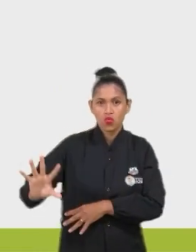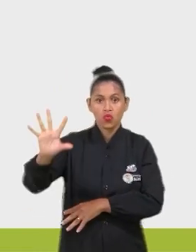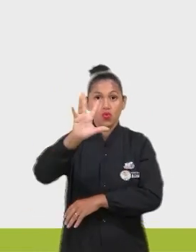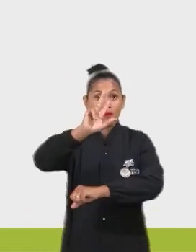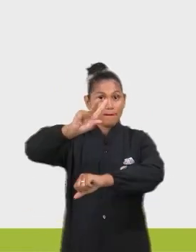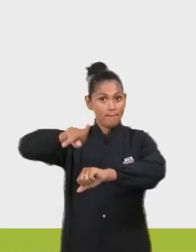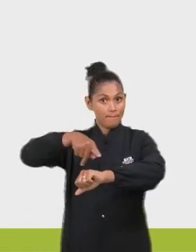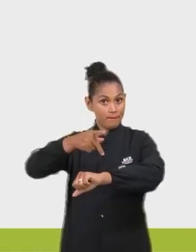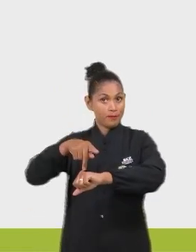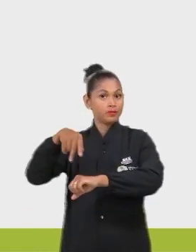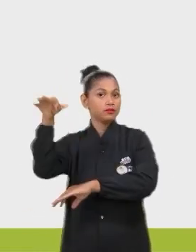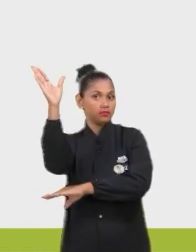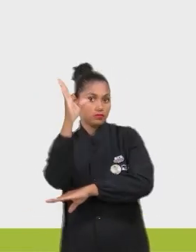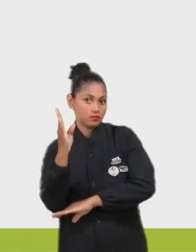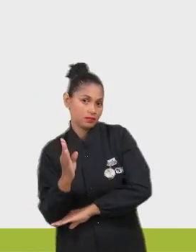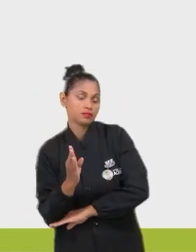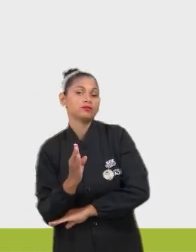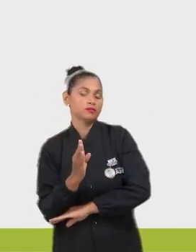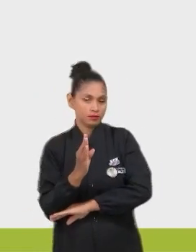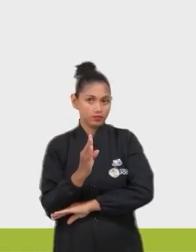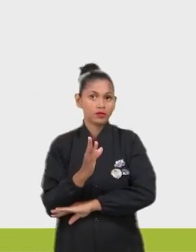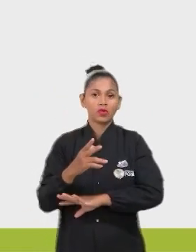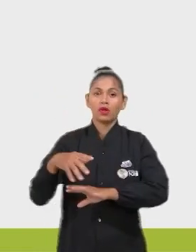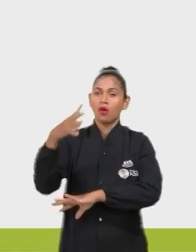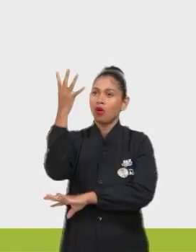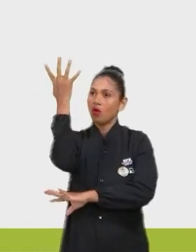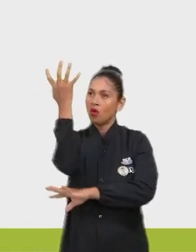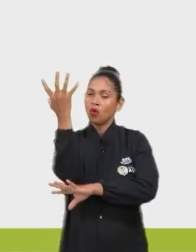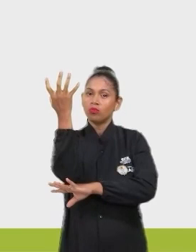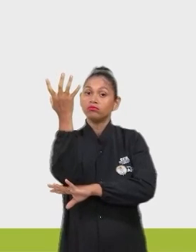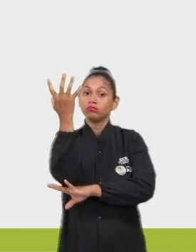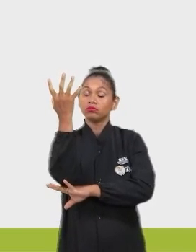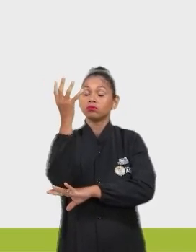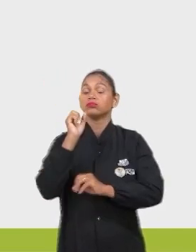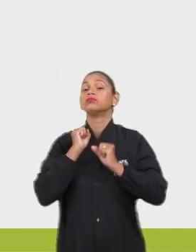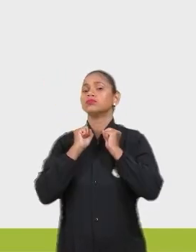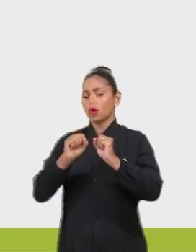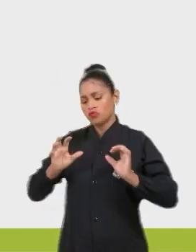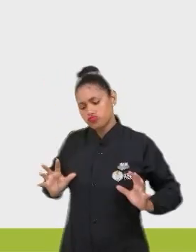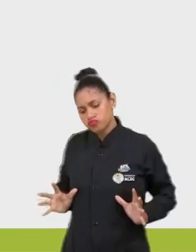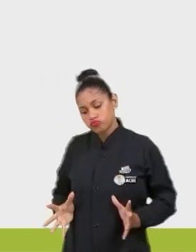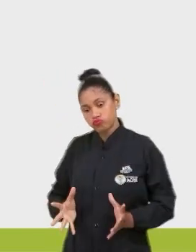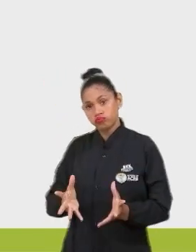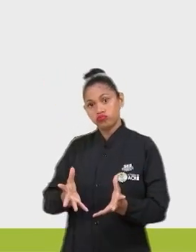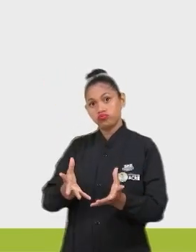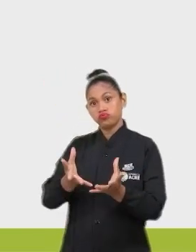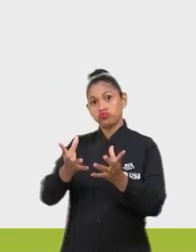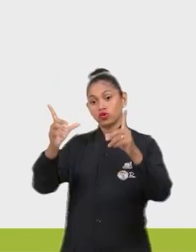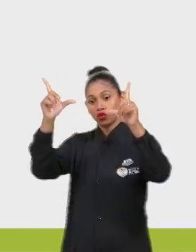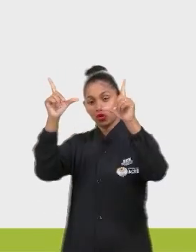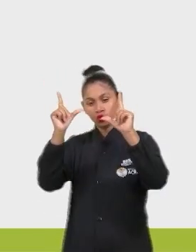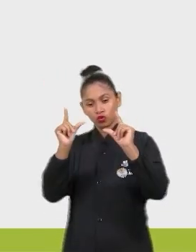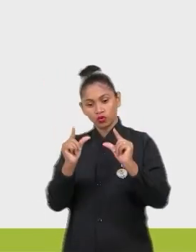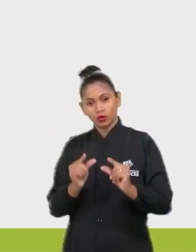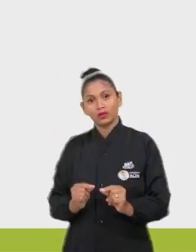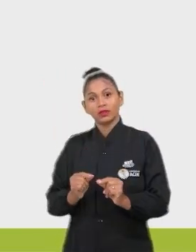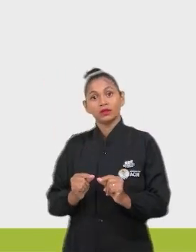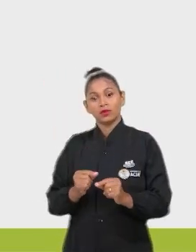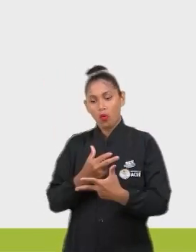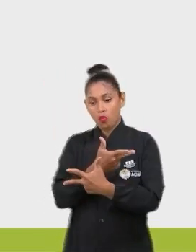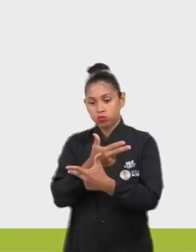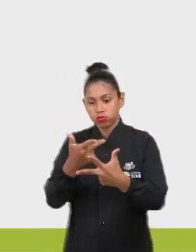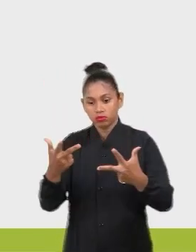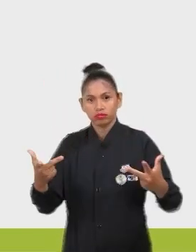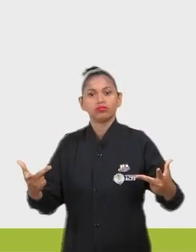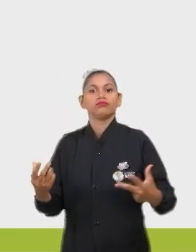Casos como dessa árvore podem provocar redução da biodiversidade. Pois elas, vai lá, uma espécie